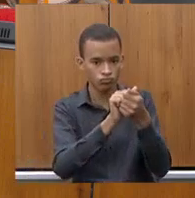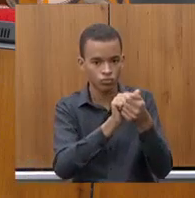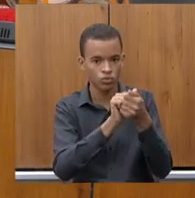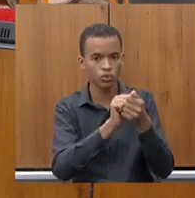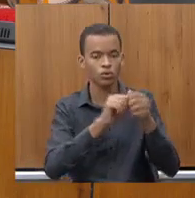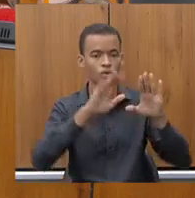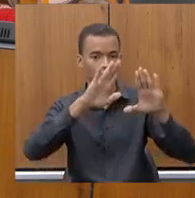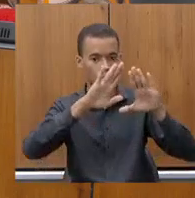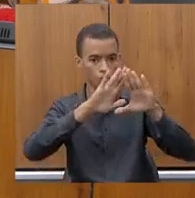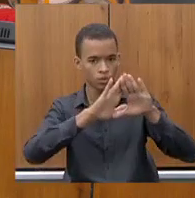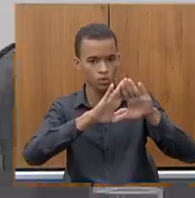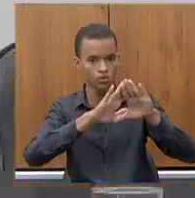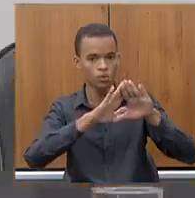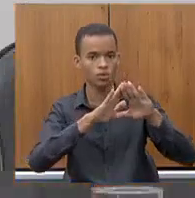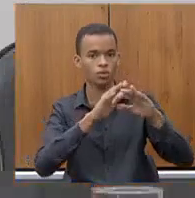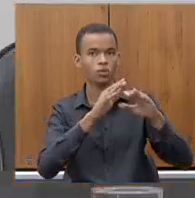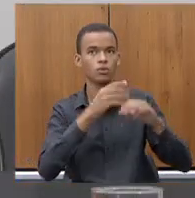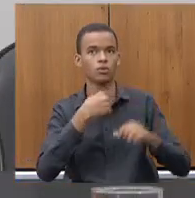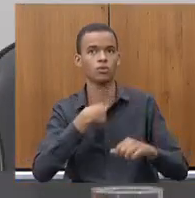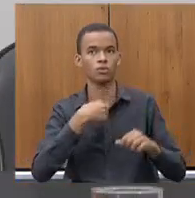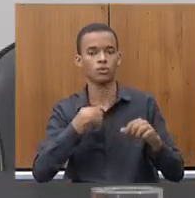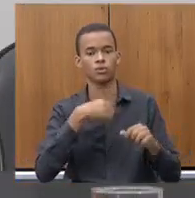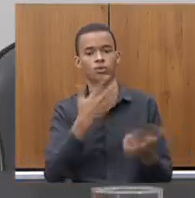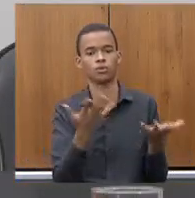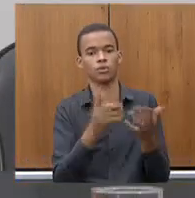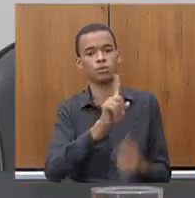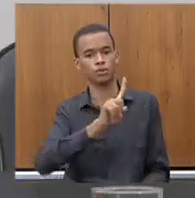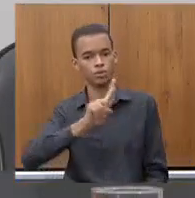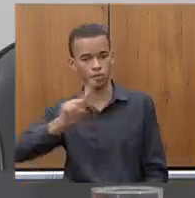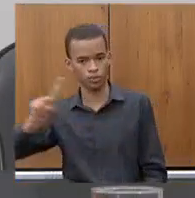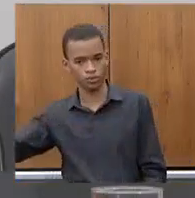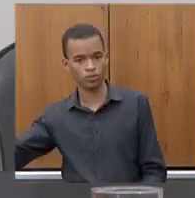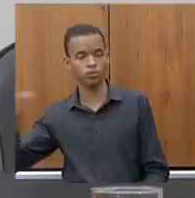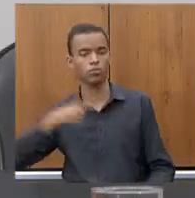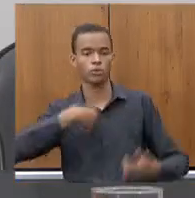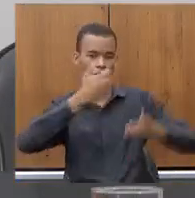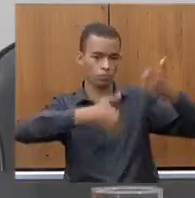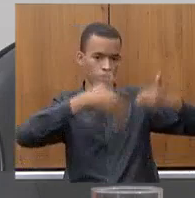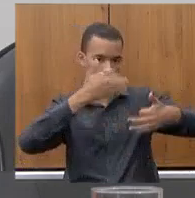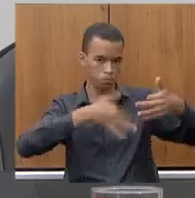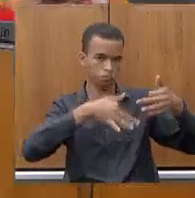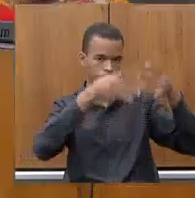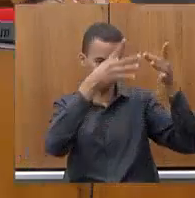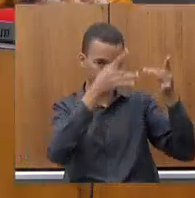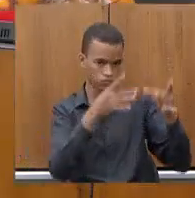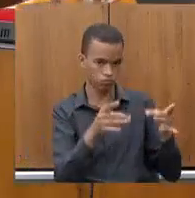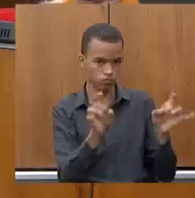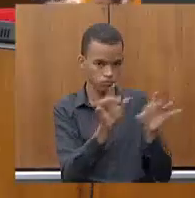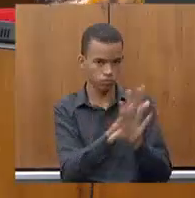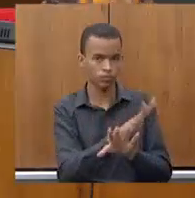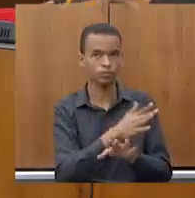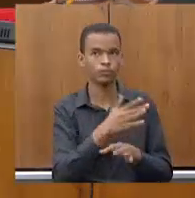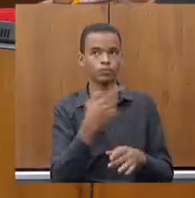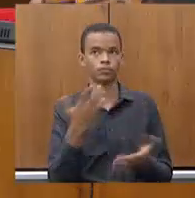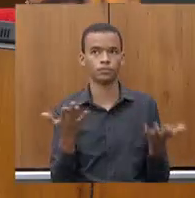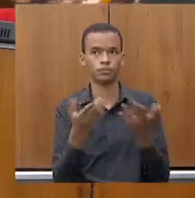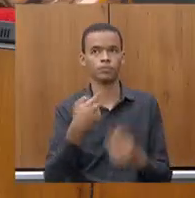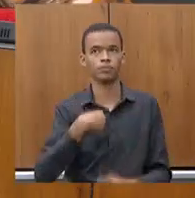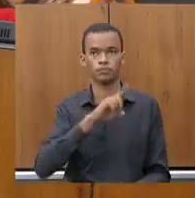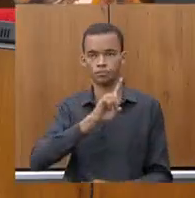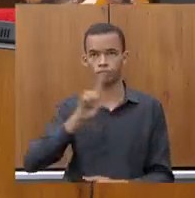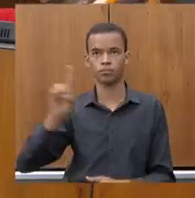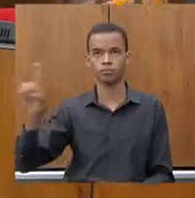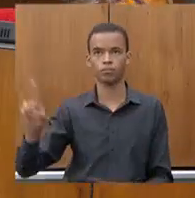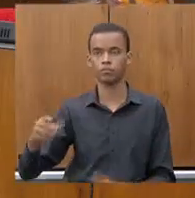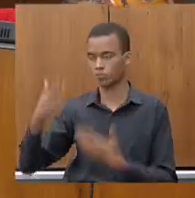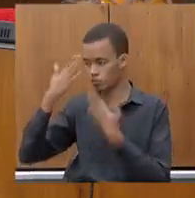Fiscaliza da próxima secretaria. Nós já tivemos nossas pautas trazidas e trabalhadas aqui. Obrigado, deputada Beatriz Serqueira.